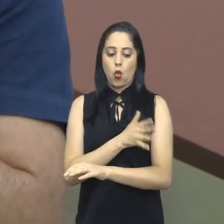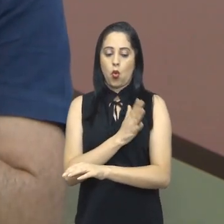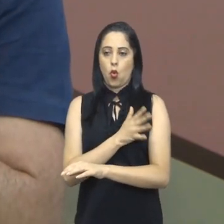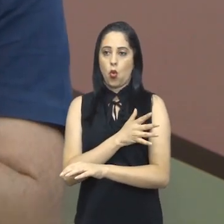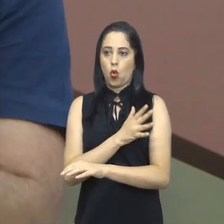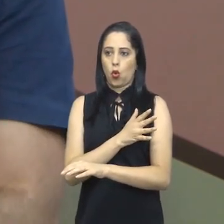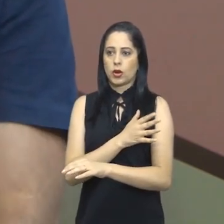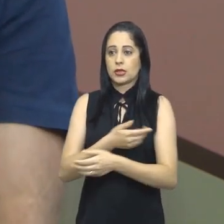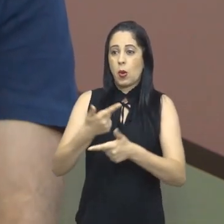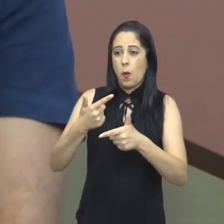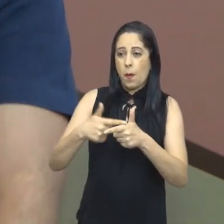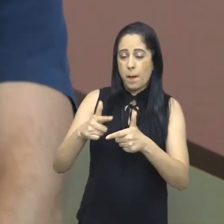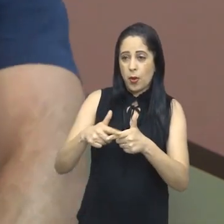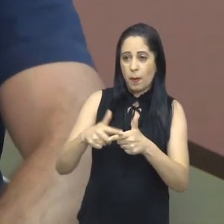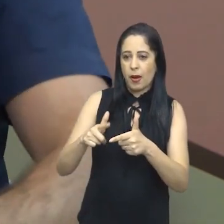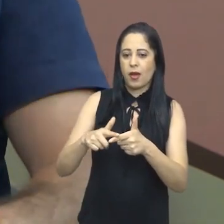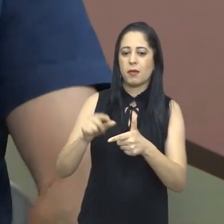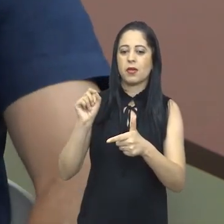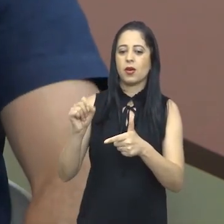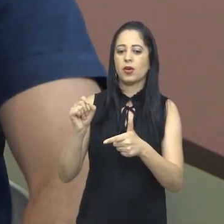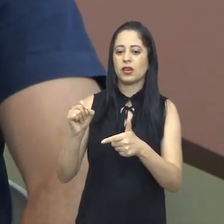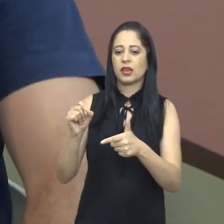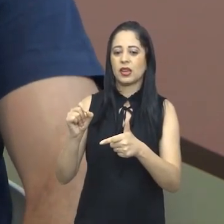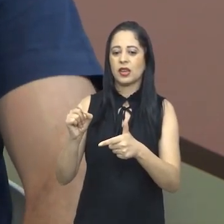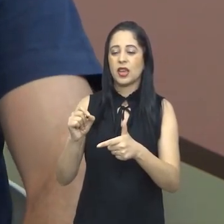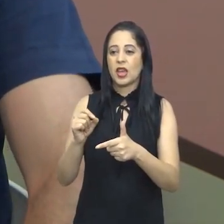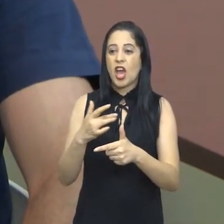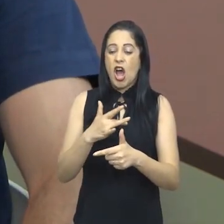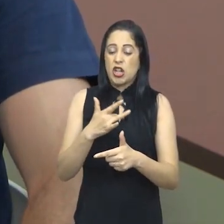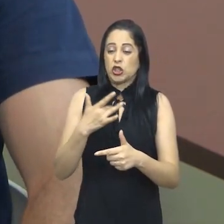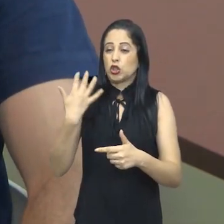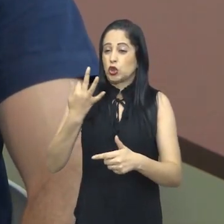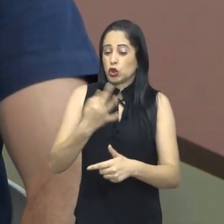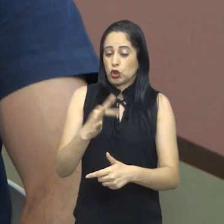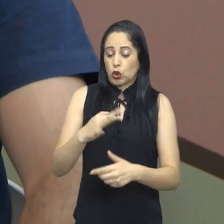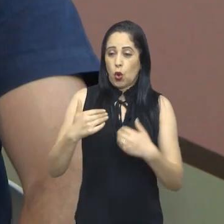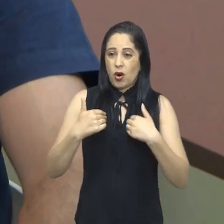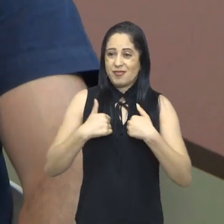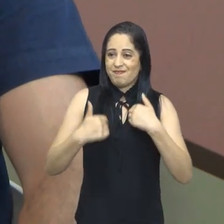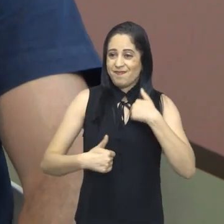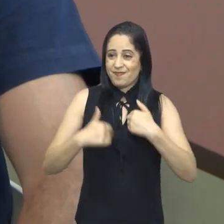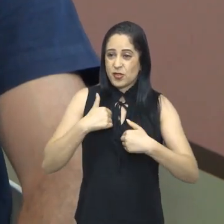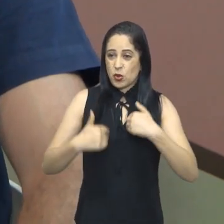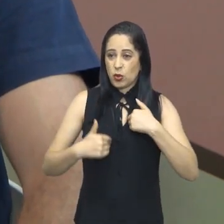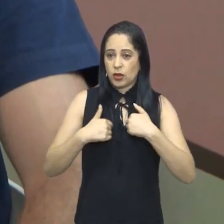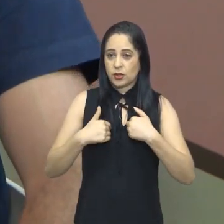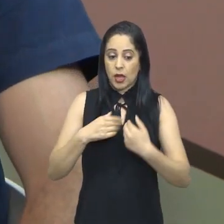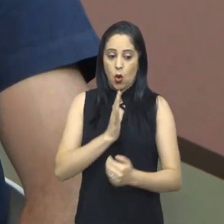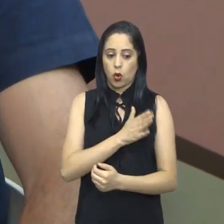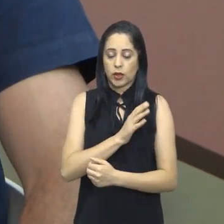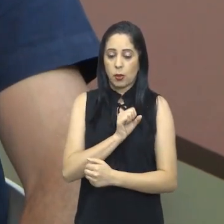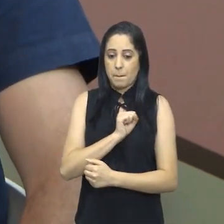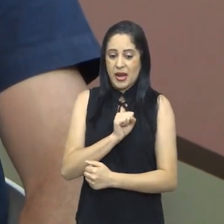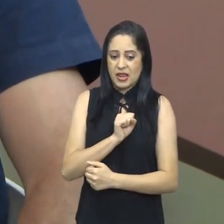relação ao cometimento cardíaco, o que é muito comum de encontrar os pacientes geralmente são dores torácicas,